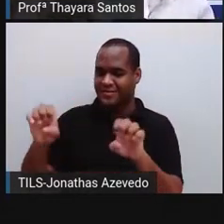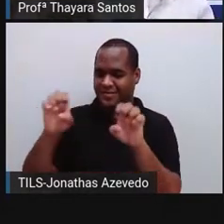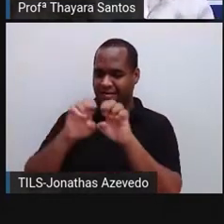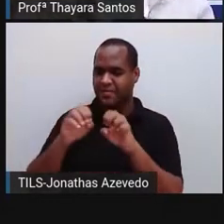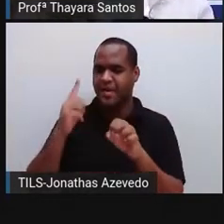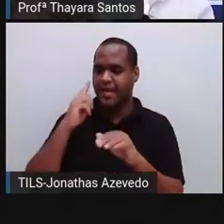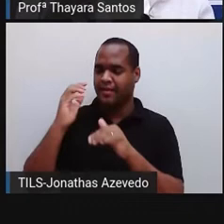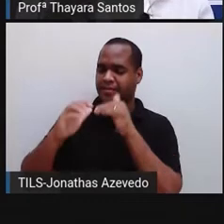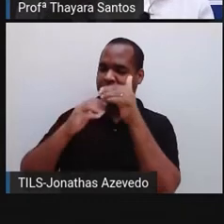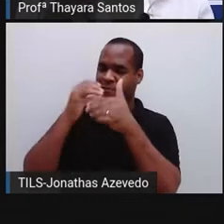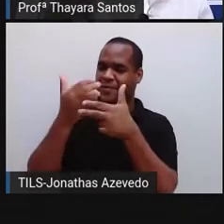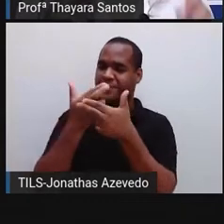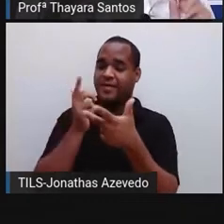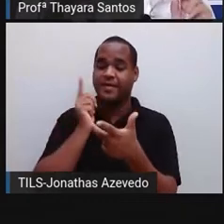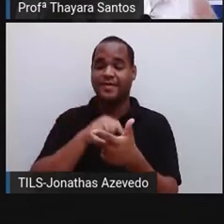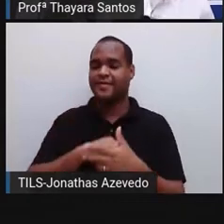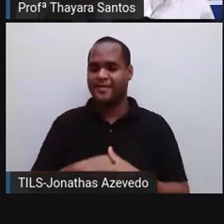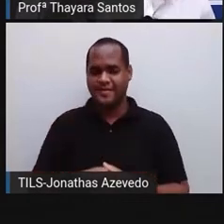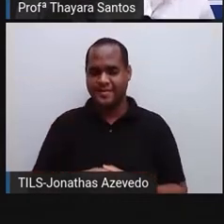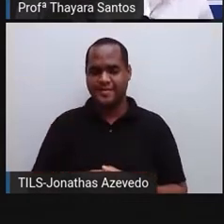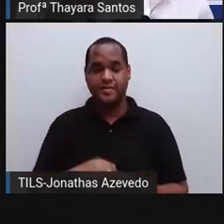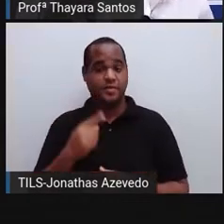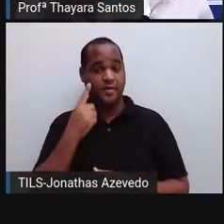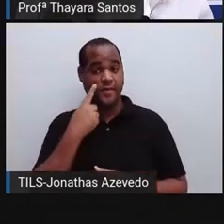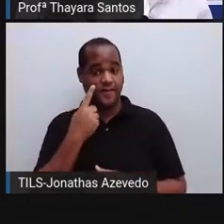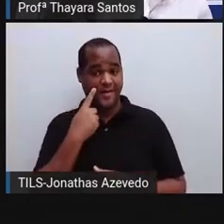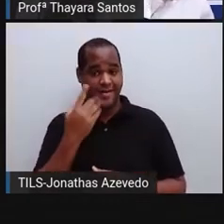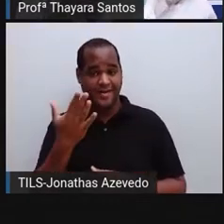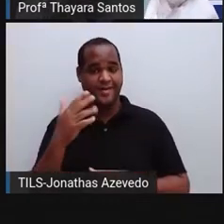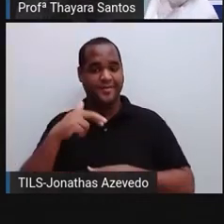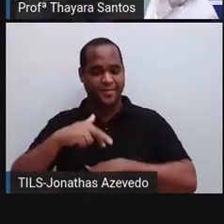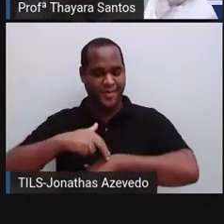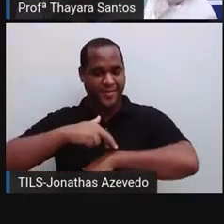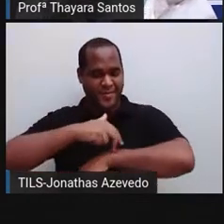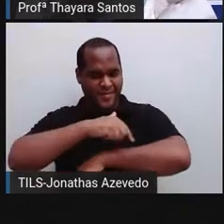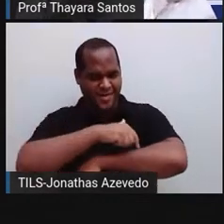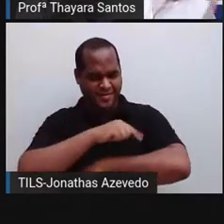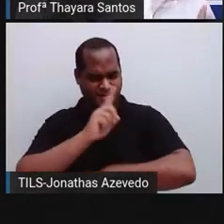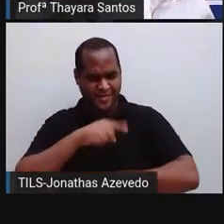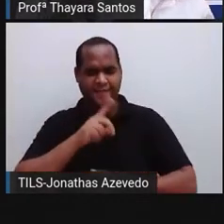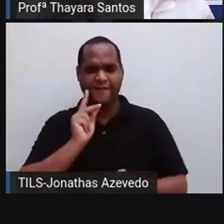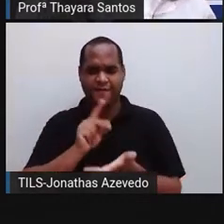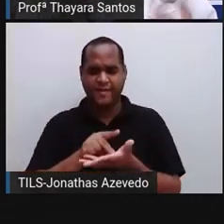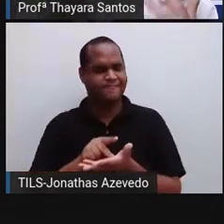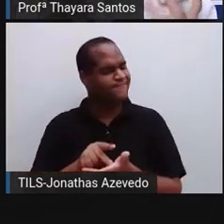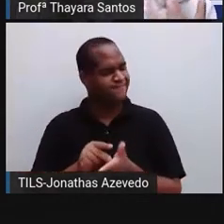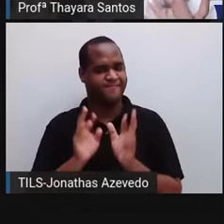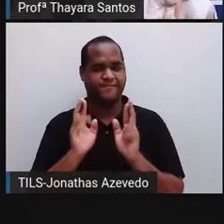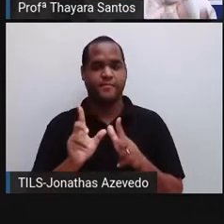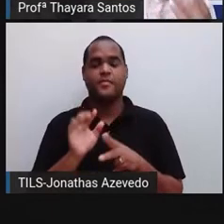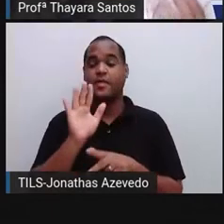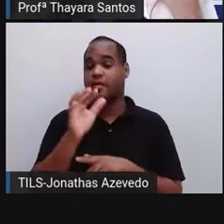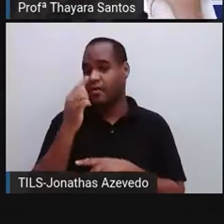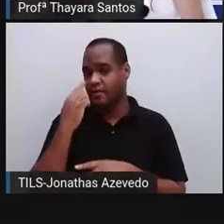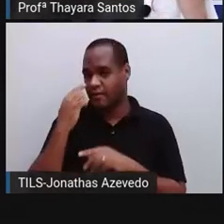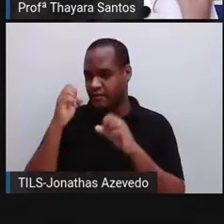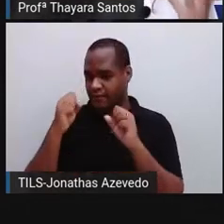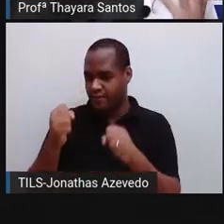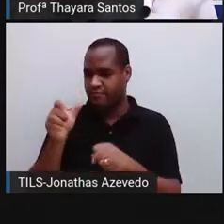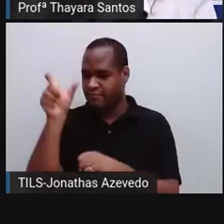ela se desenvolve. Olhando para a evolução, isso não é verdade. Mas se a gente olhar do ponto de vista